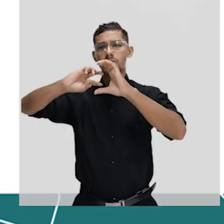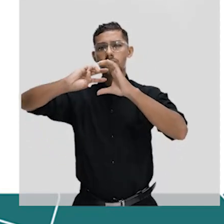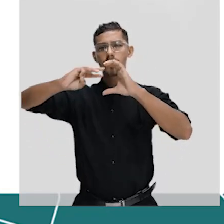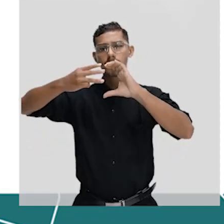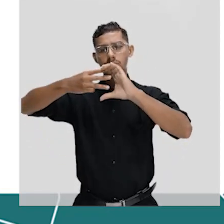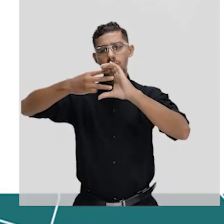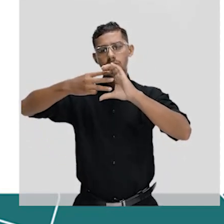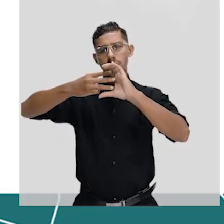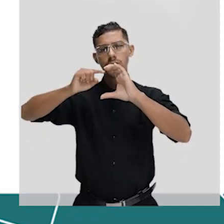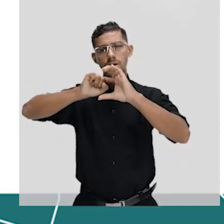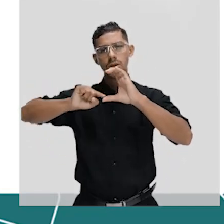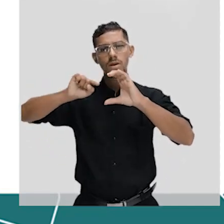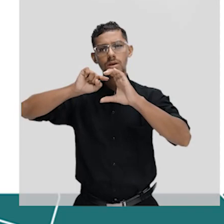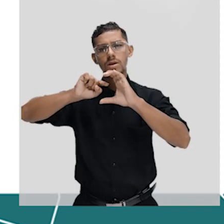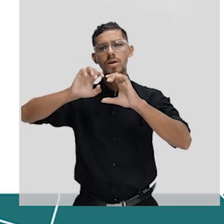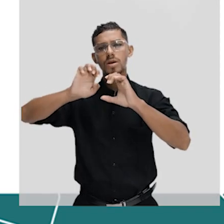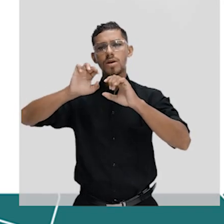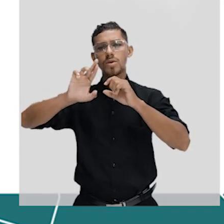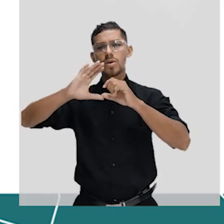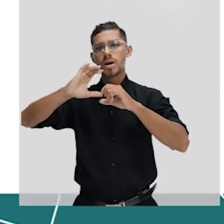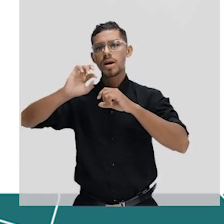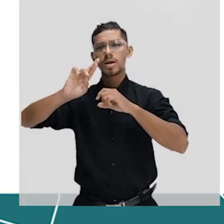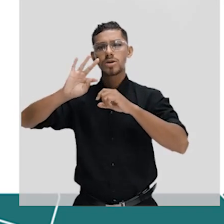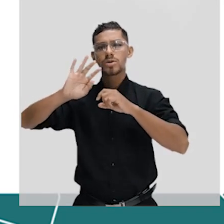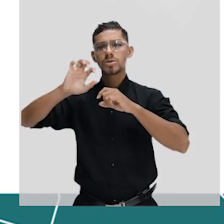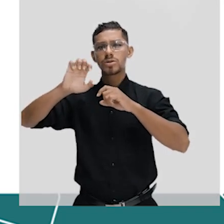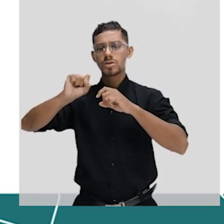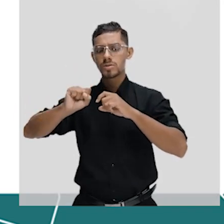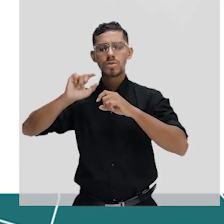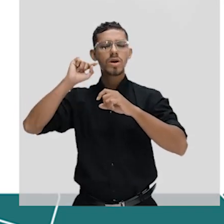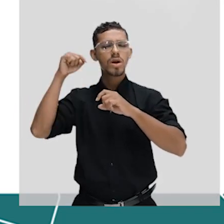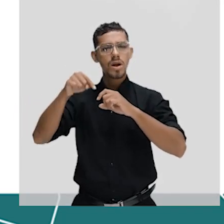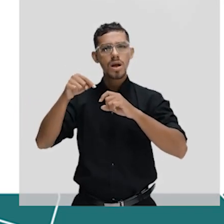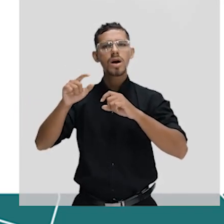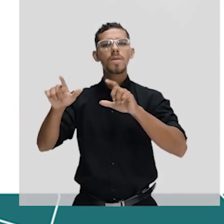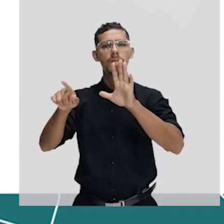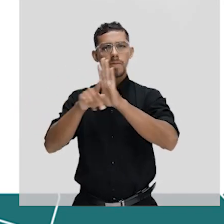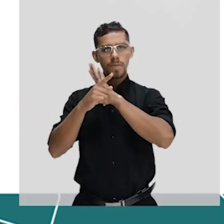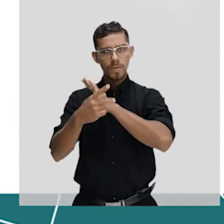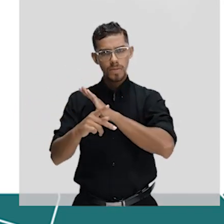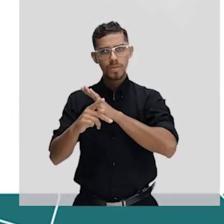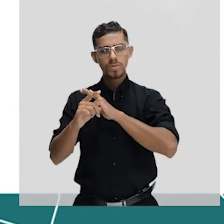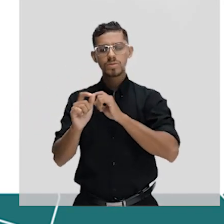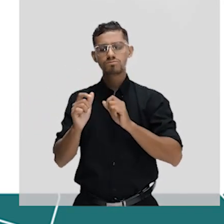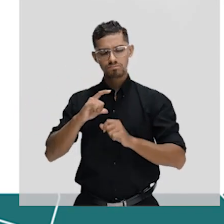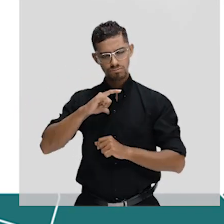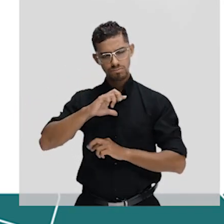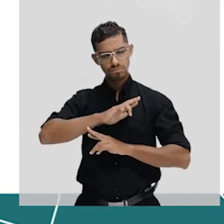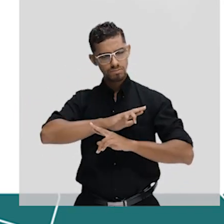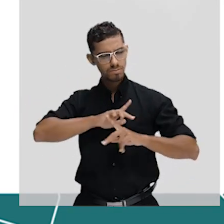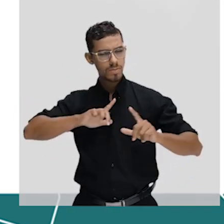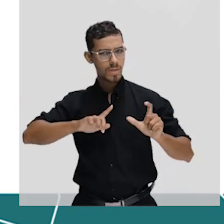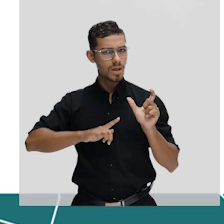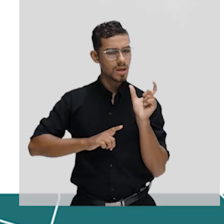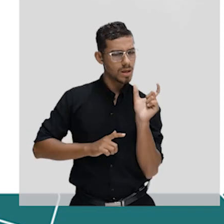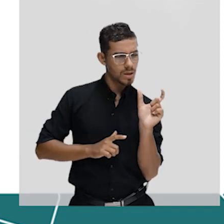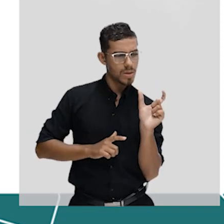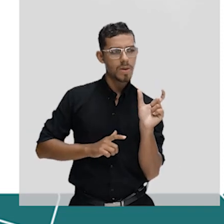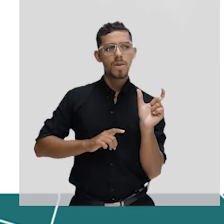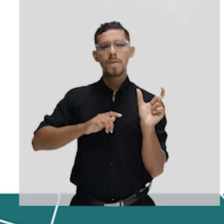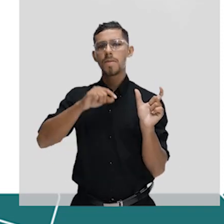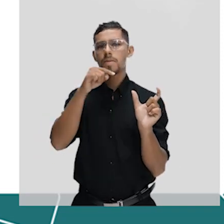que bactérias são organismos procariontes. Então existe uma diferença de um gene de um organismo